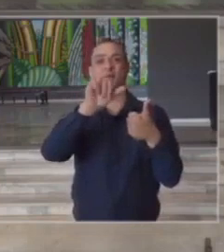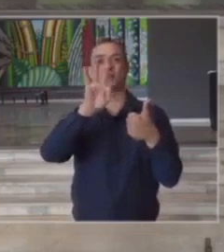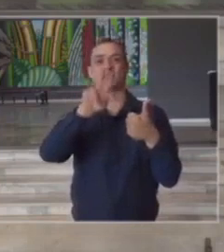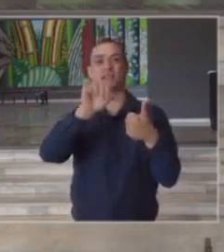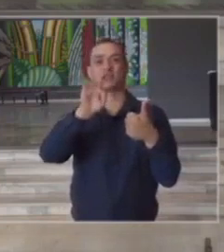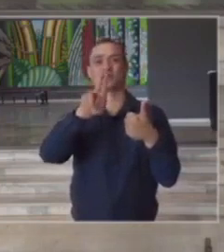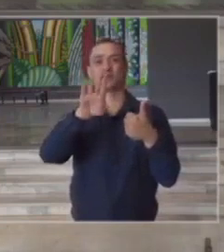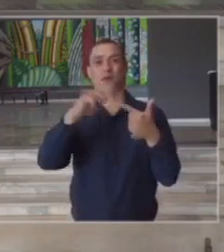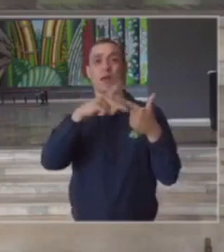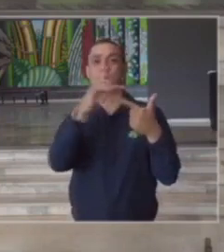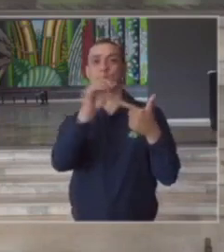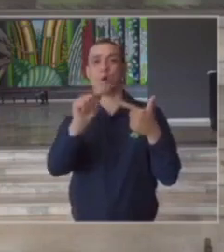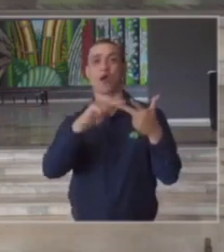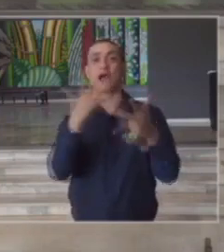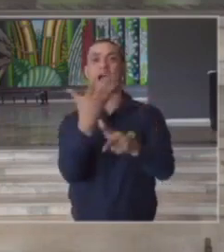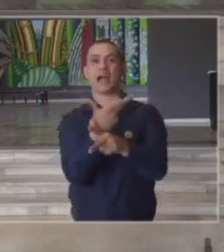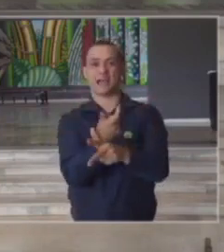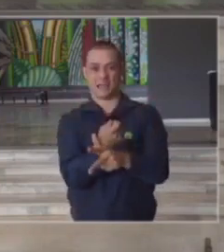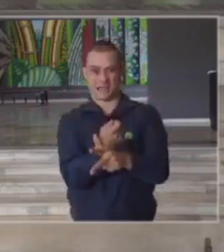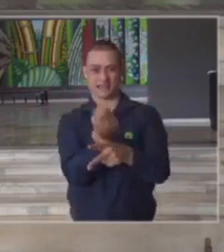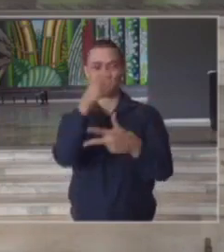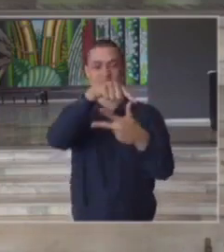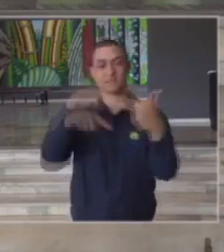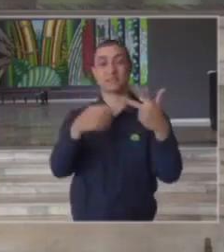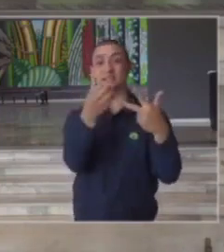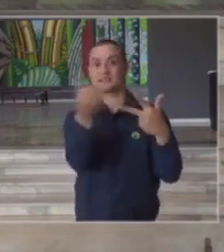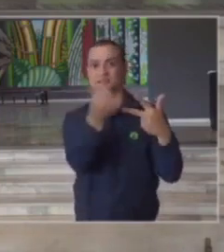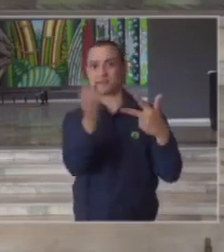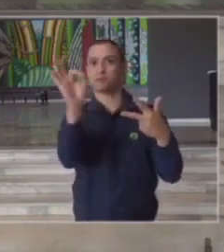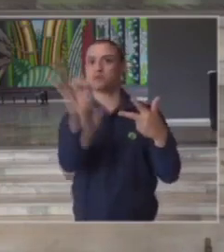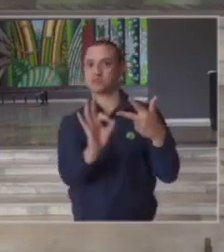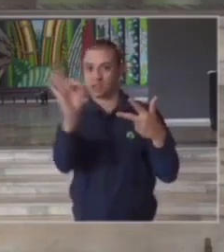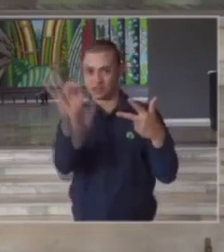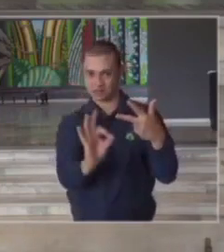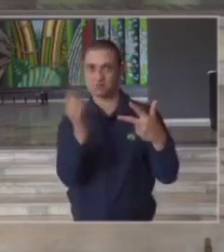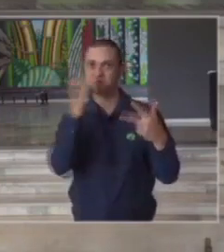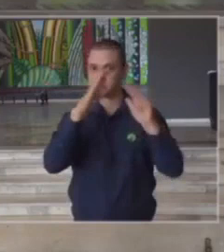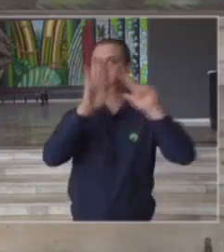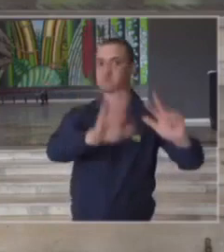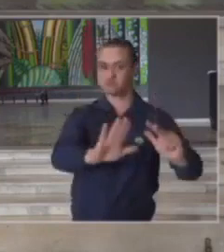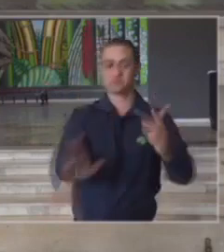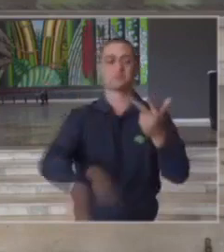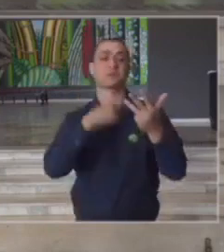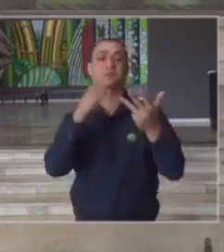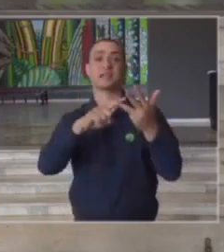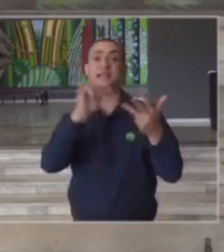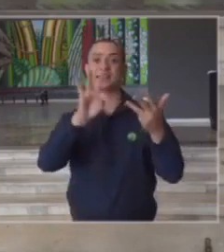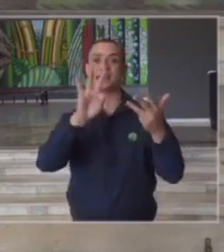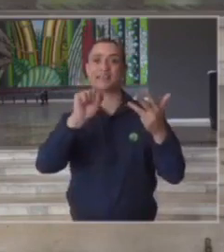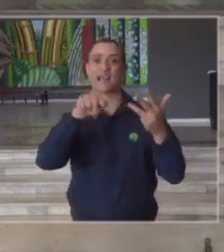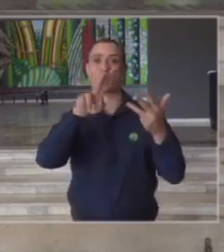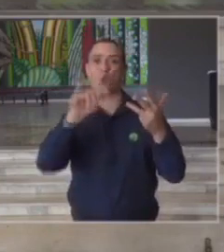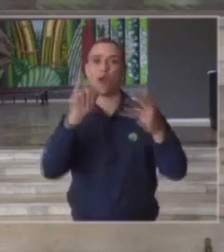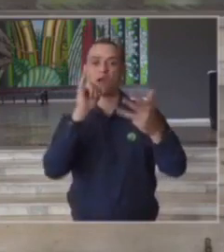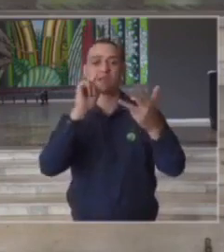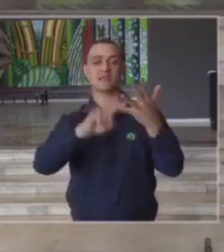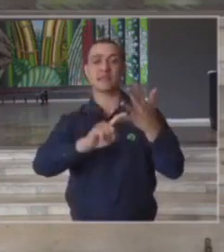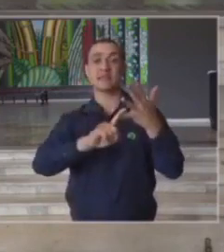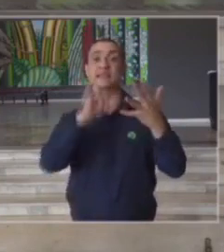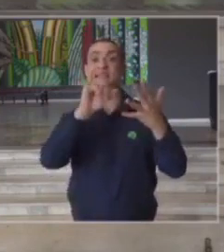Poá e Caieiras 66% de isolamento Itacoaquecetuba